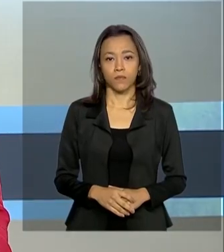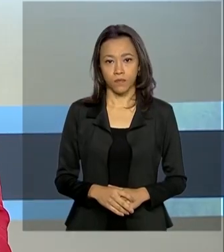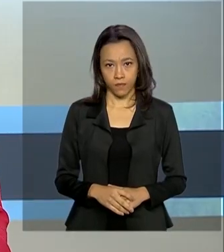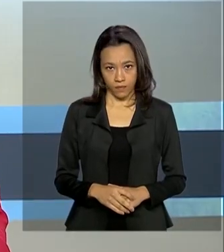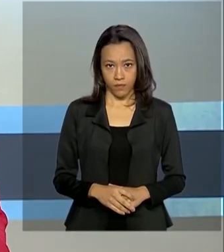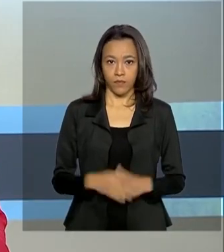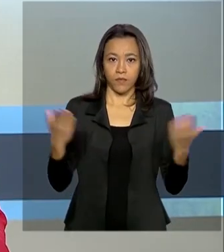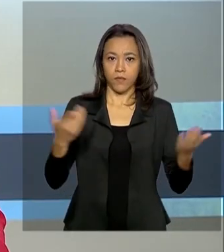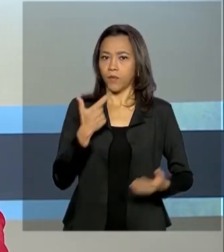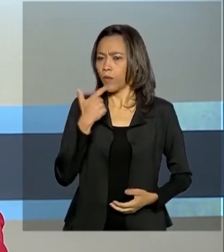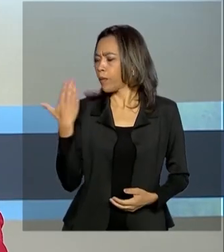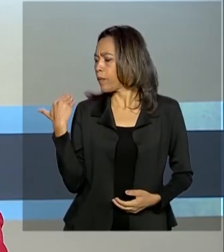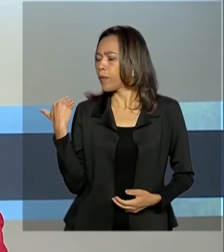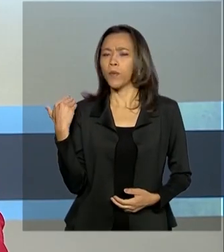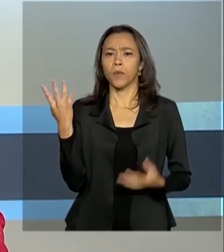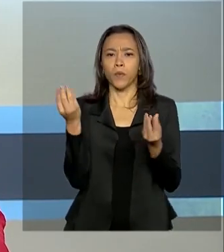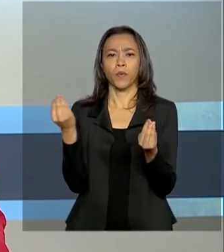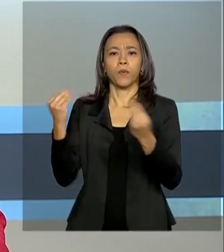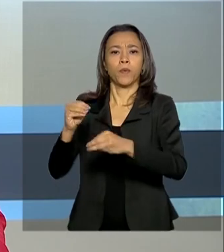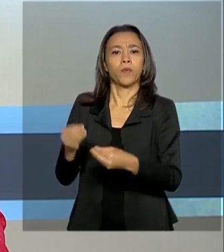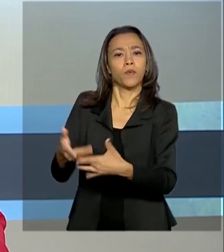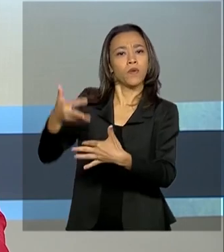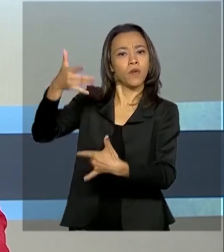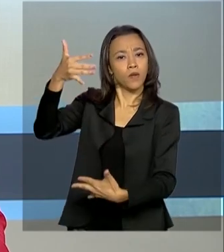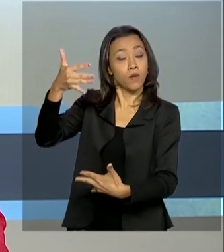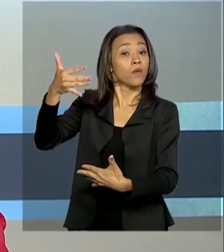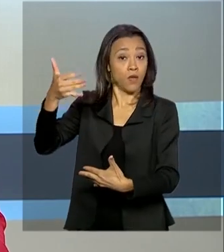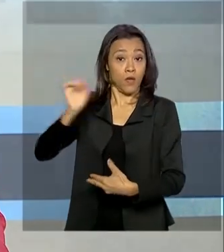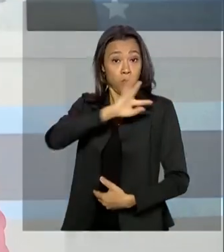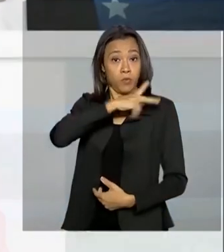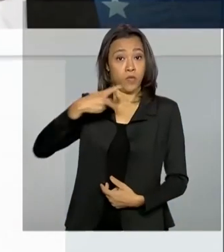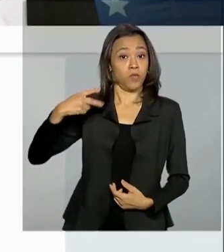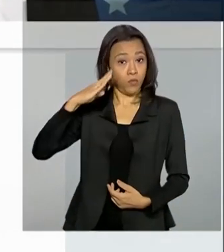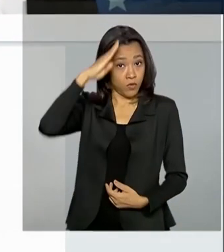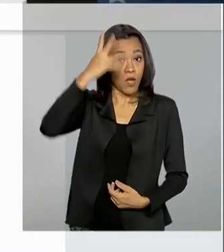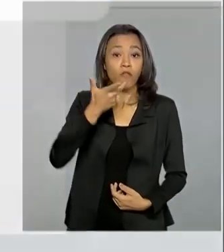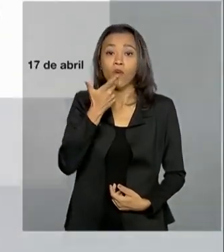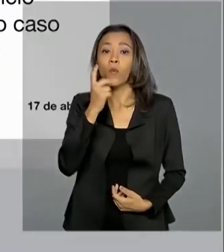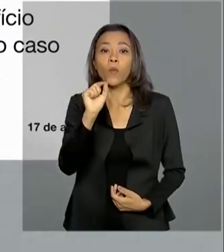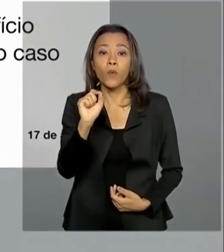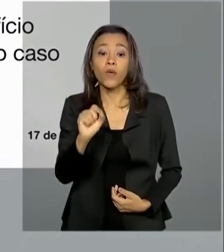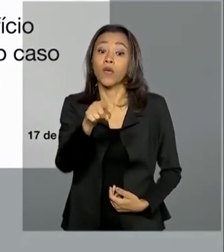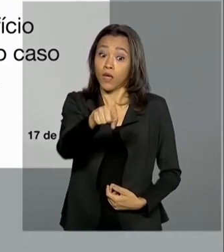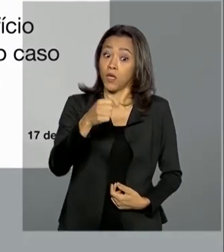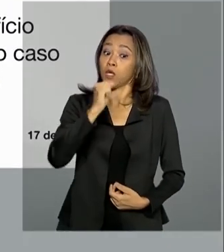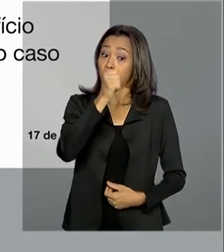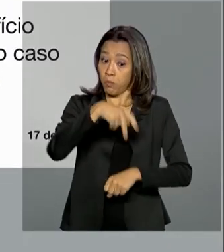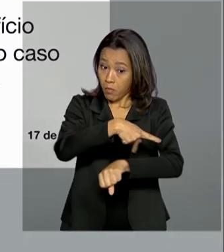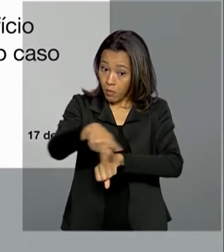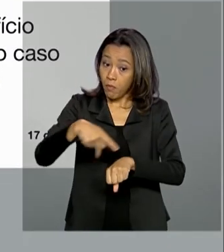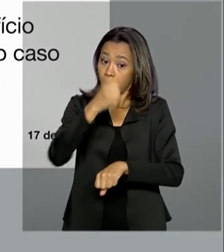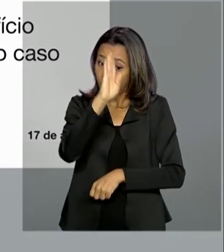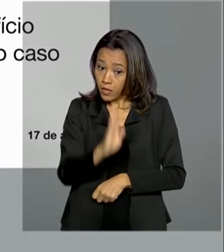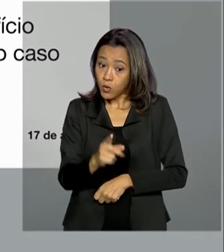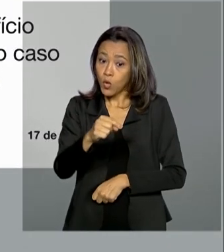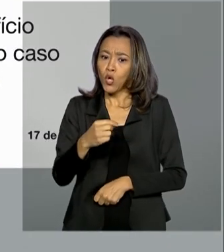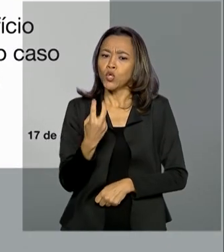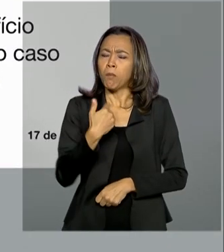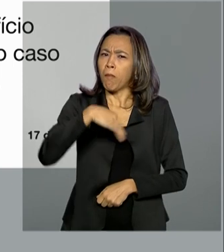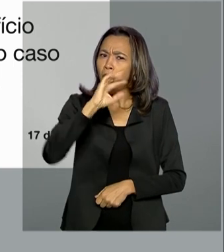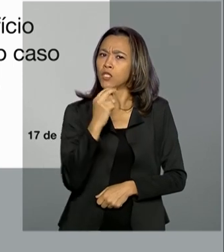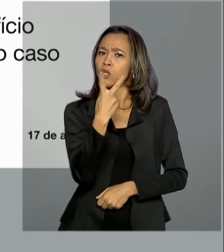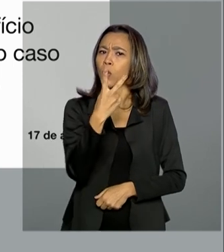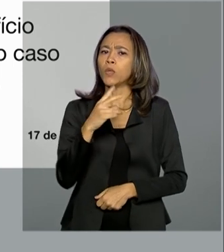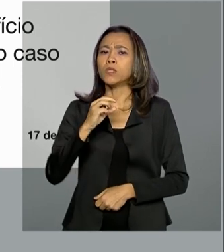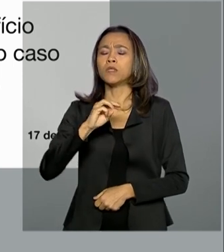E agora há pouco, pelas redes sociais, o presidente Jair Bolsonaro disse que o Brasil ultrapassou a marca de 2,5